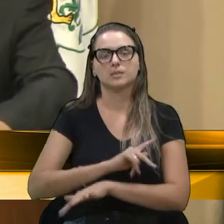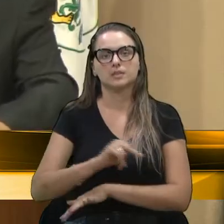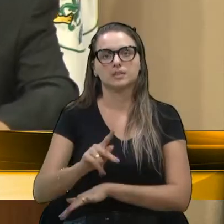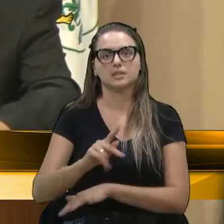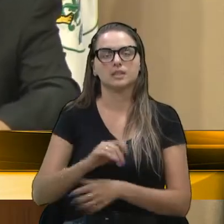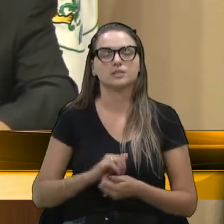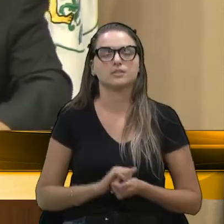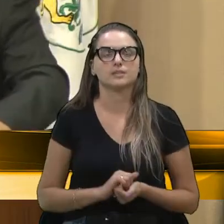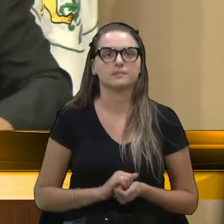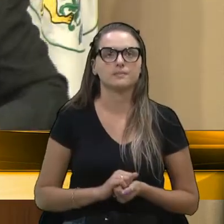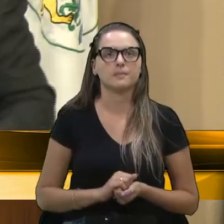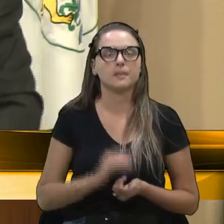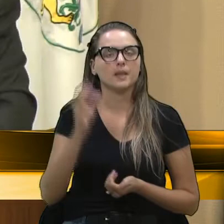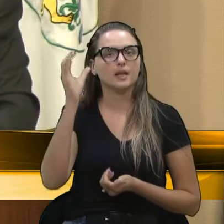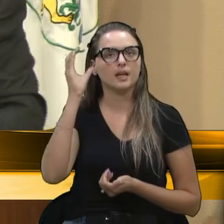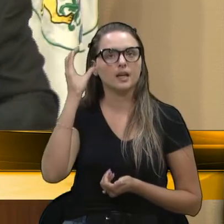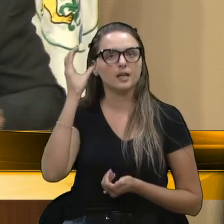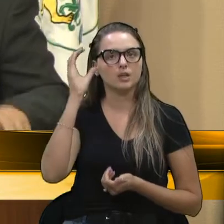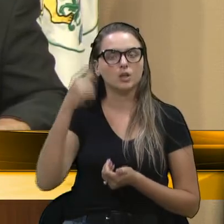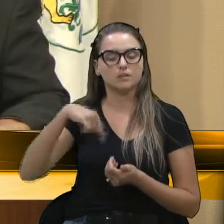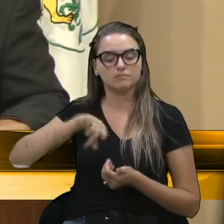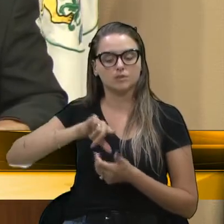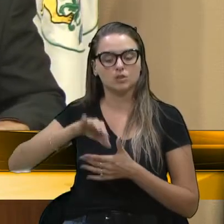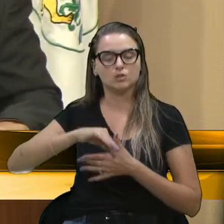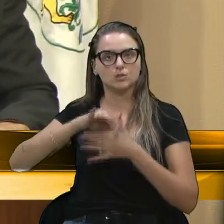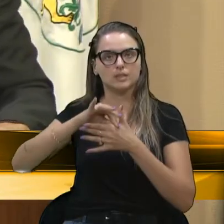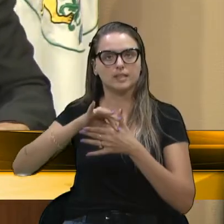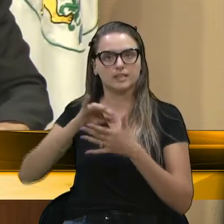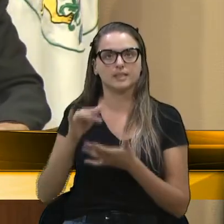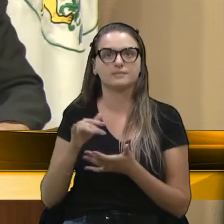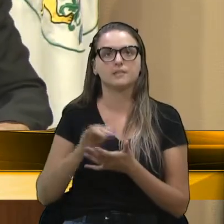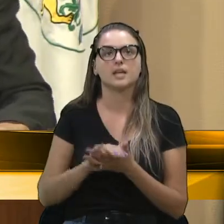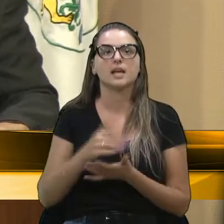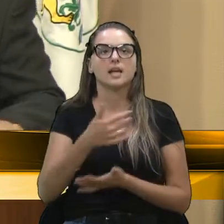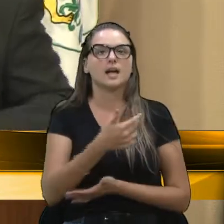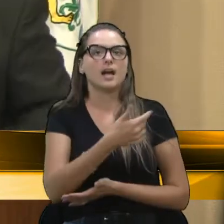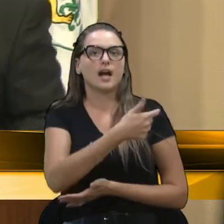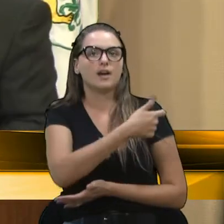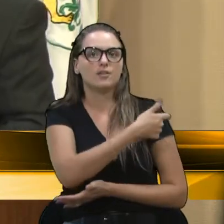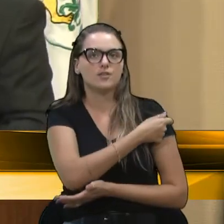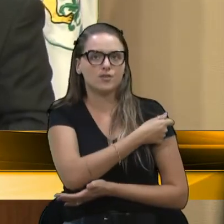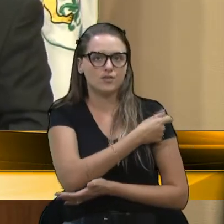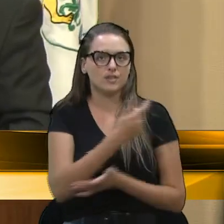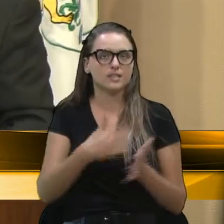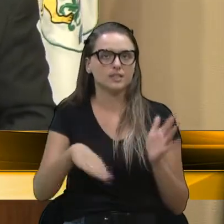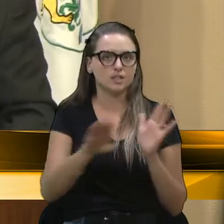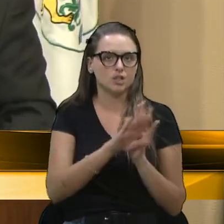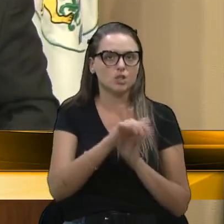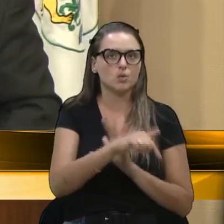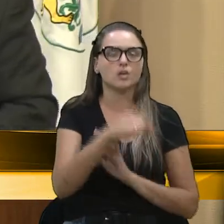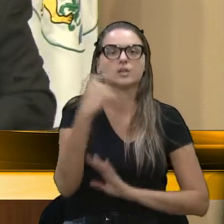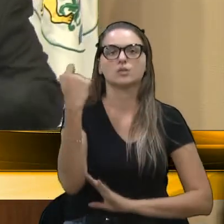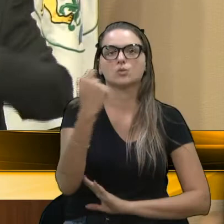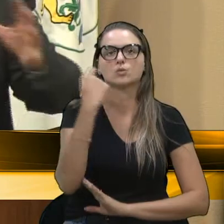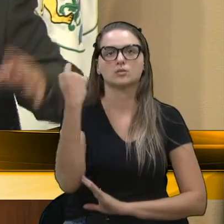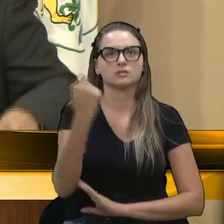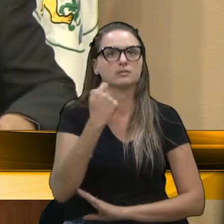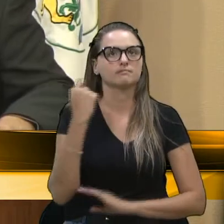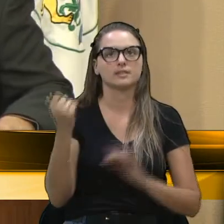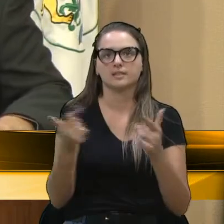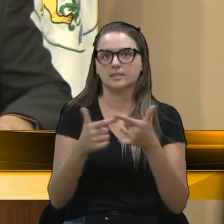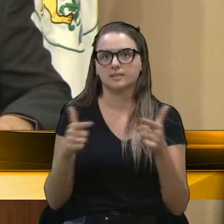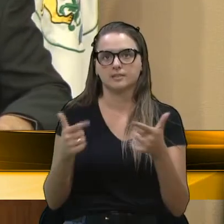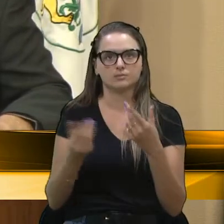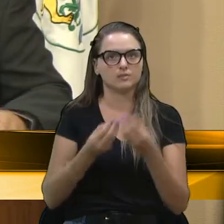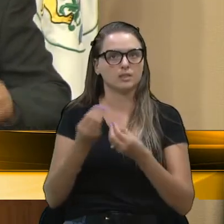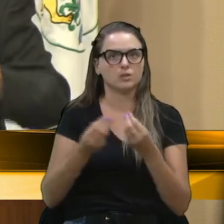vereador Cadore, nosso medeiro do governo, a vacina que veio, a vacina que veio para o Rio Grande do Sul, não dá para vacinar